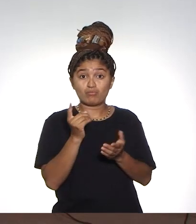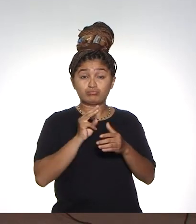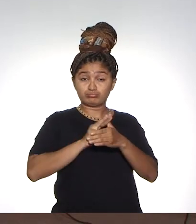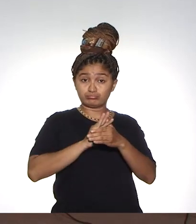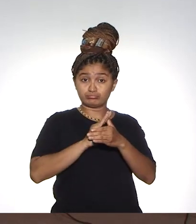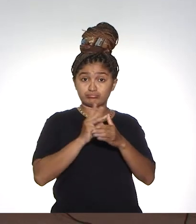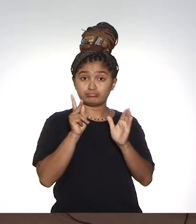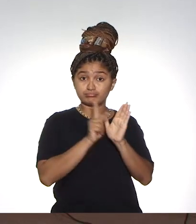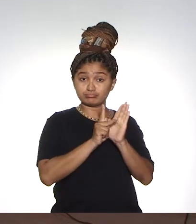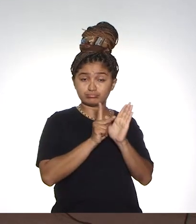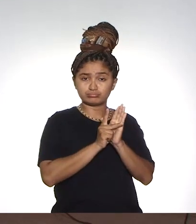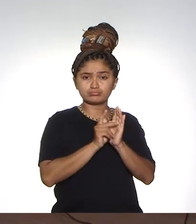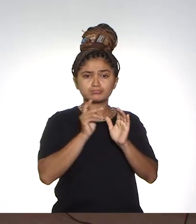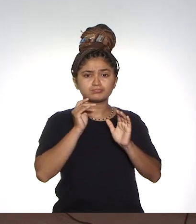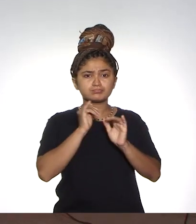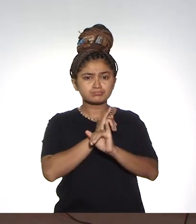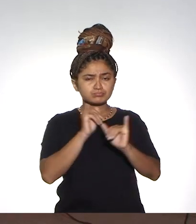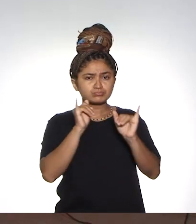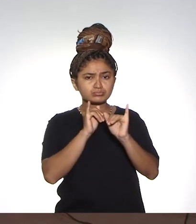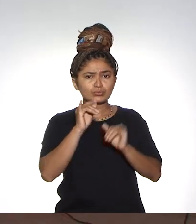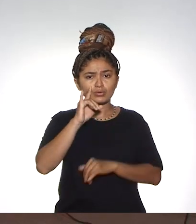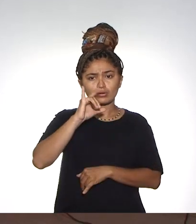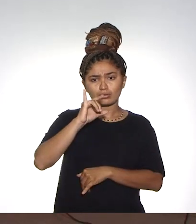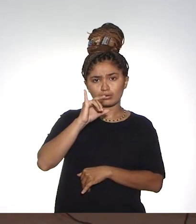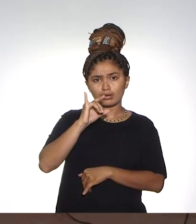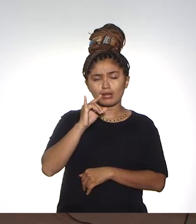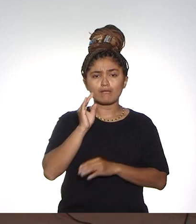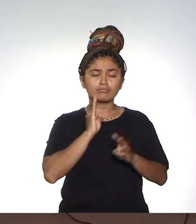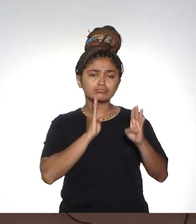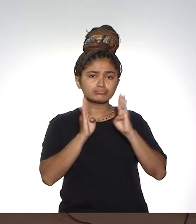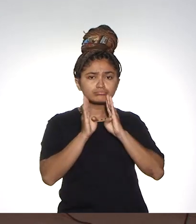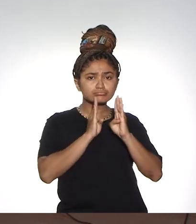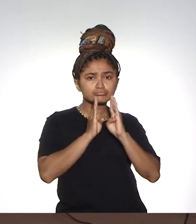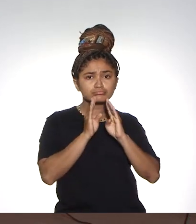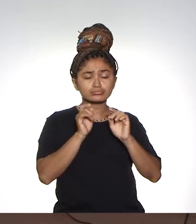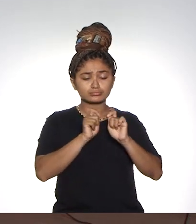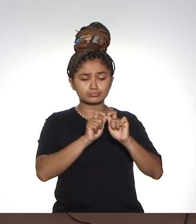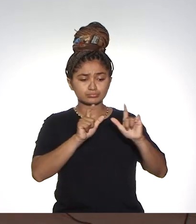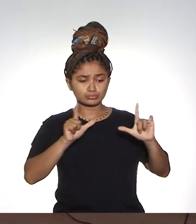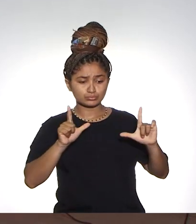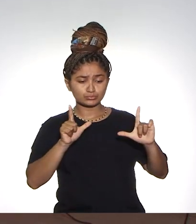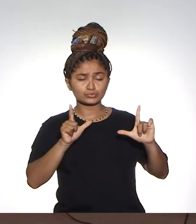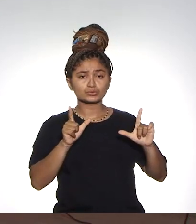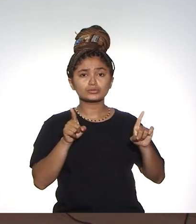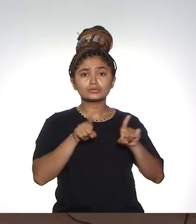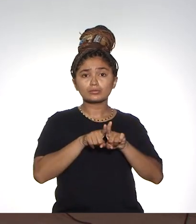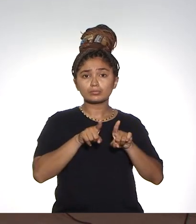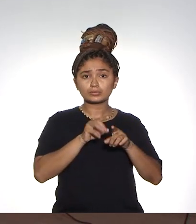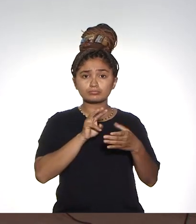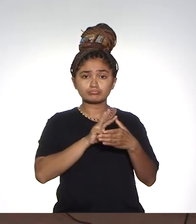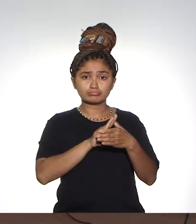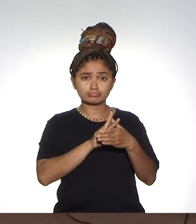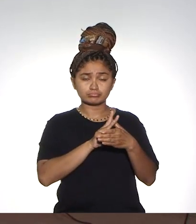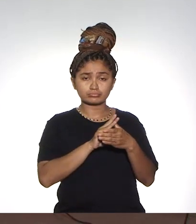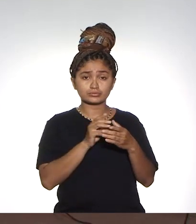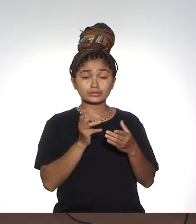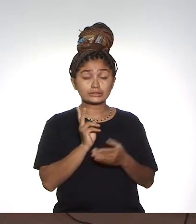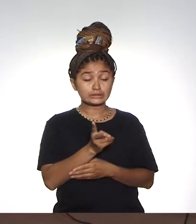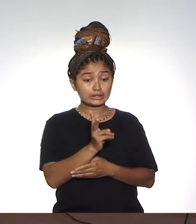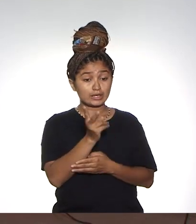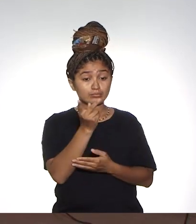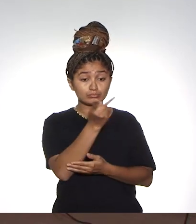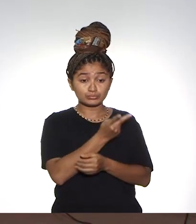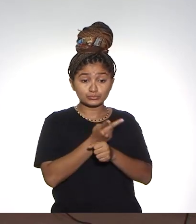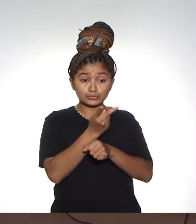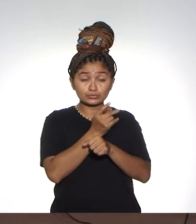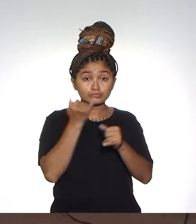comunicamos muito bem através do Instagram, do Facebook, da página oficial da universidade. Então, sempre procure